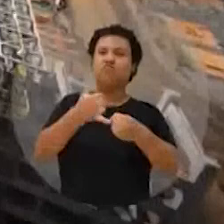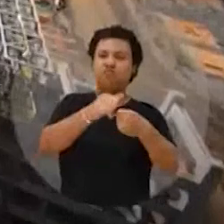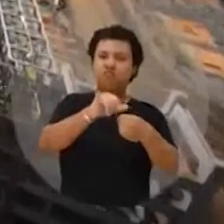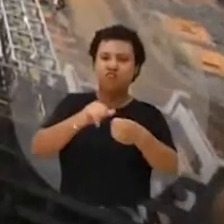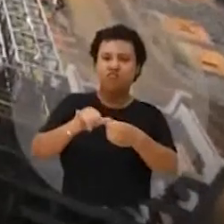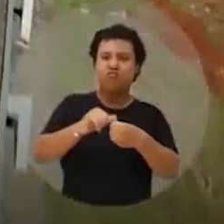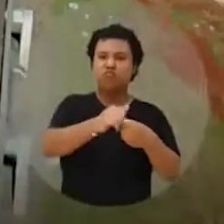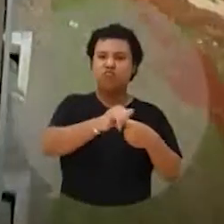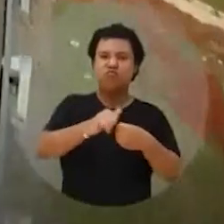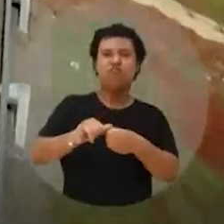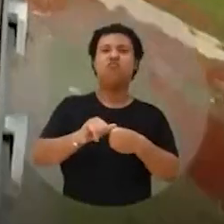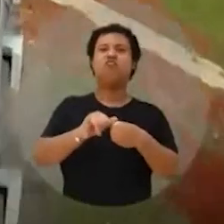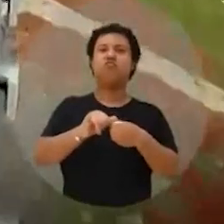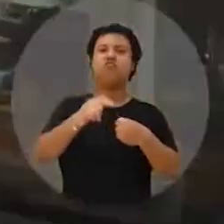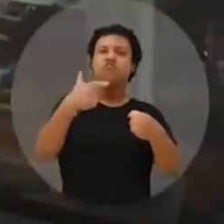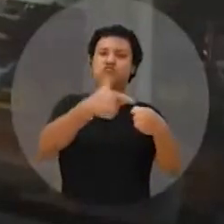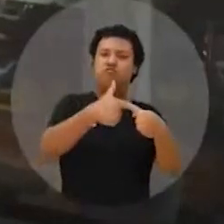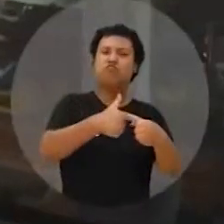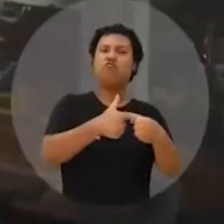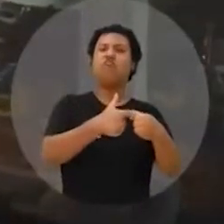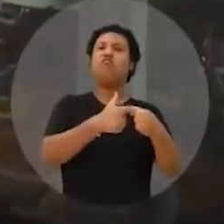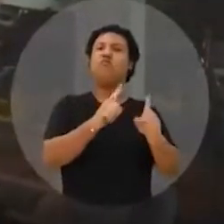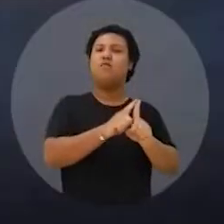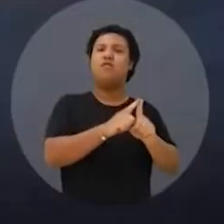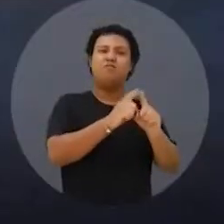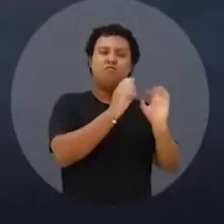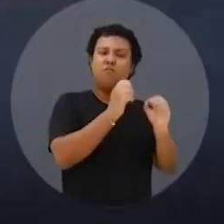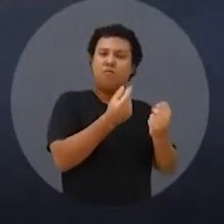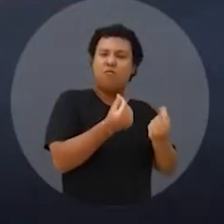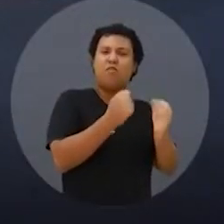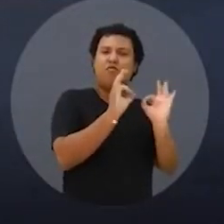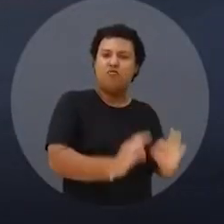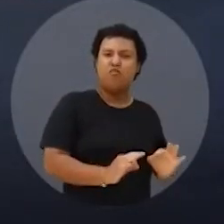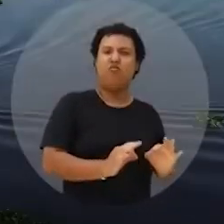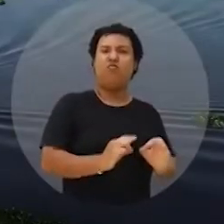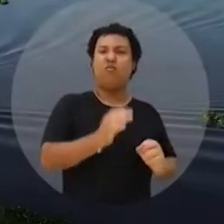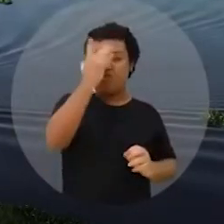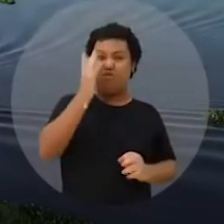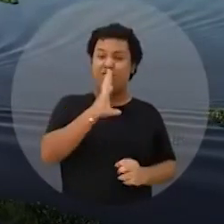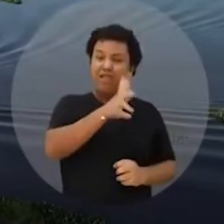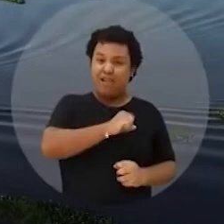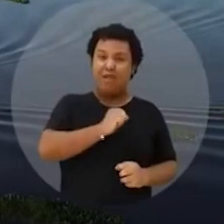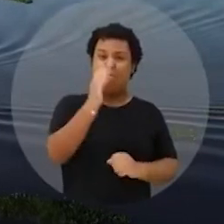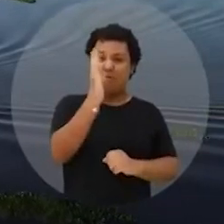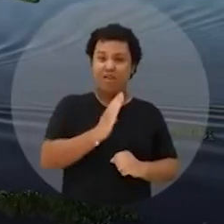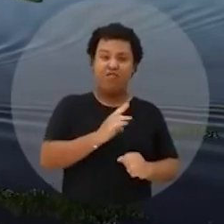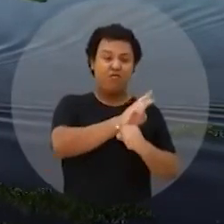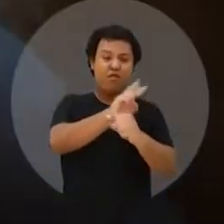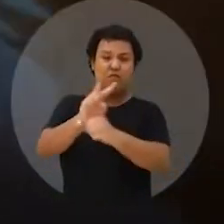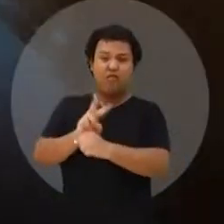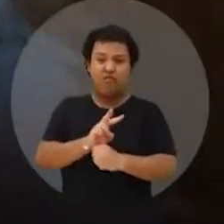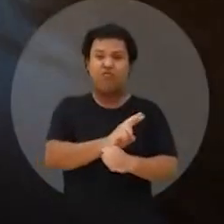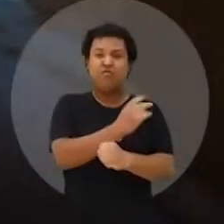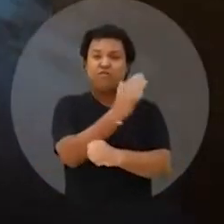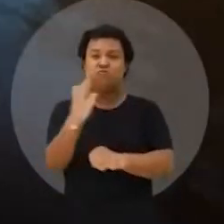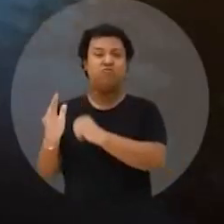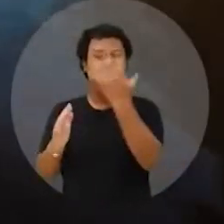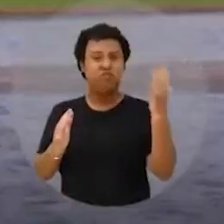refinarias para termos combustível com preço justo. Quem é realmente patriota protege o nosso meio ambiente.